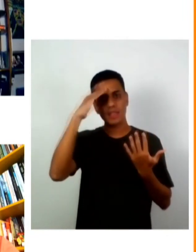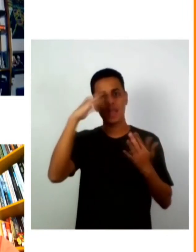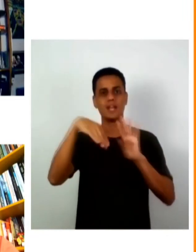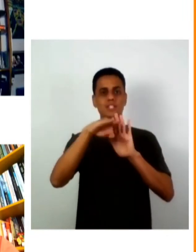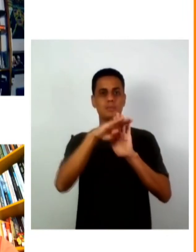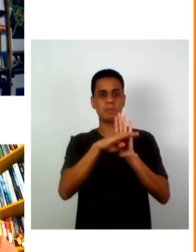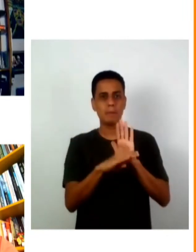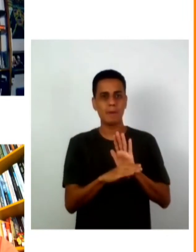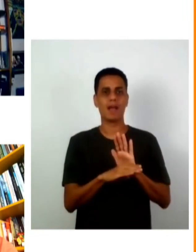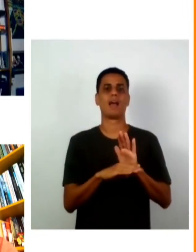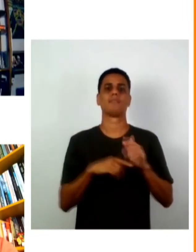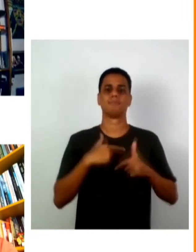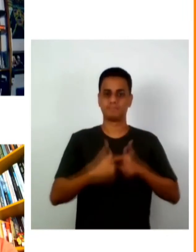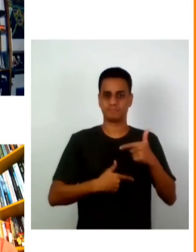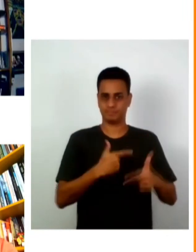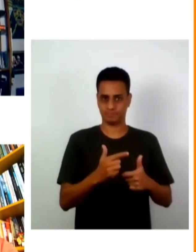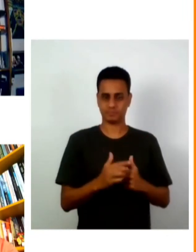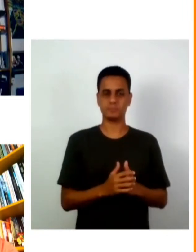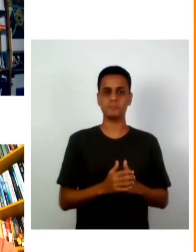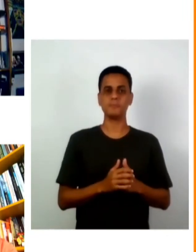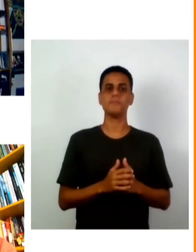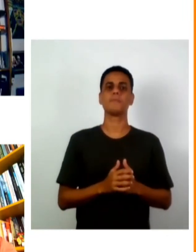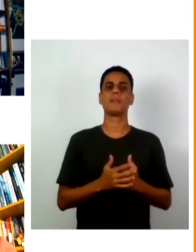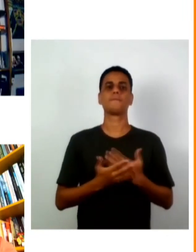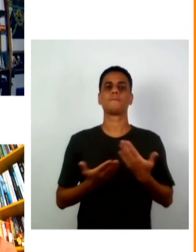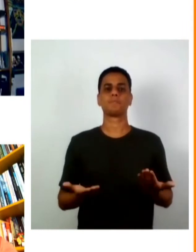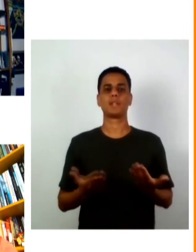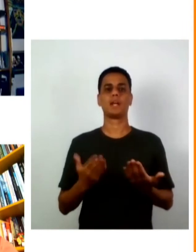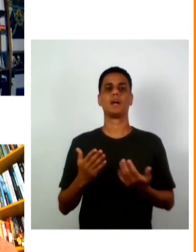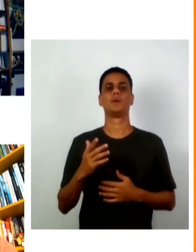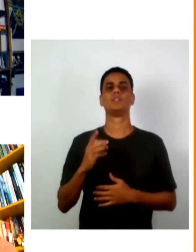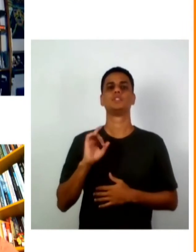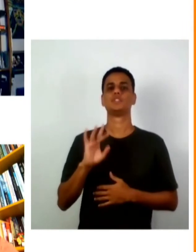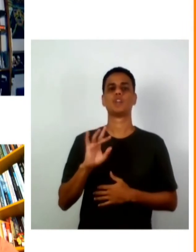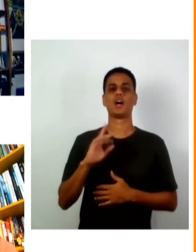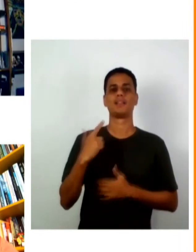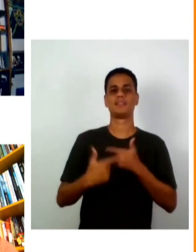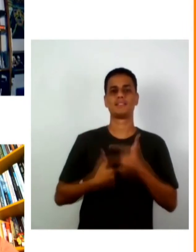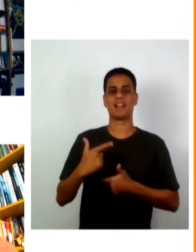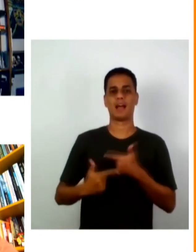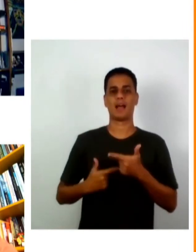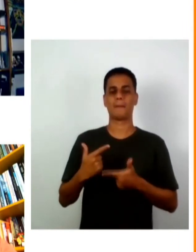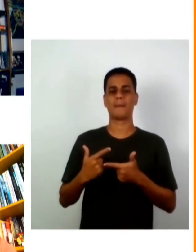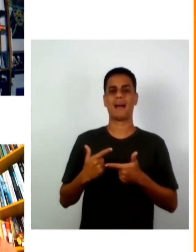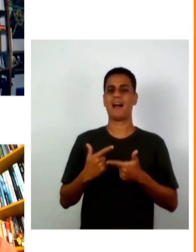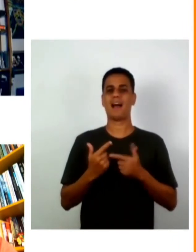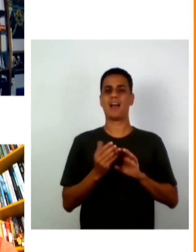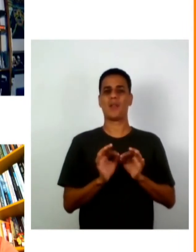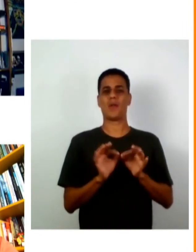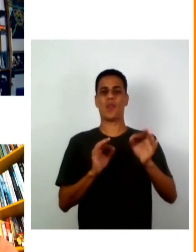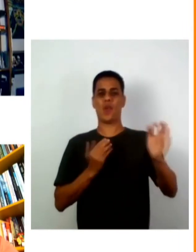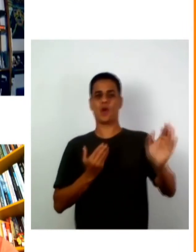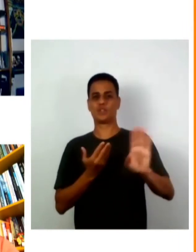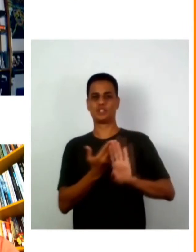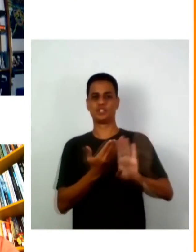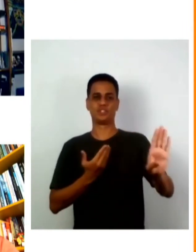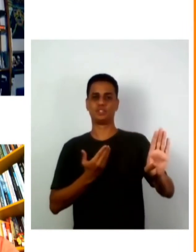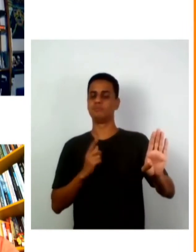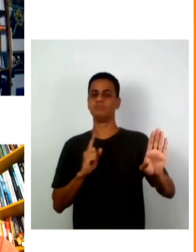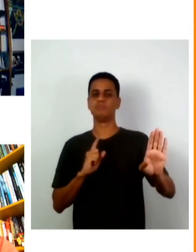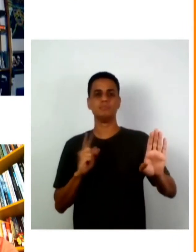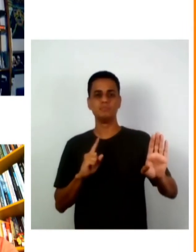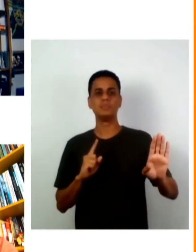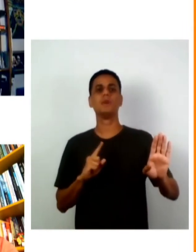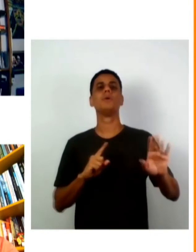território entenderam a agenda e abriram territórios então não é somente trabalhar lá mas também abriram um